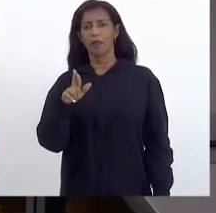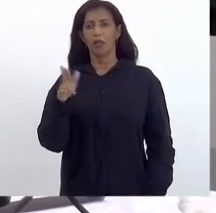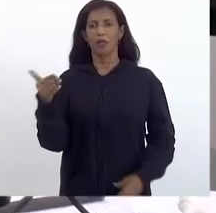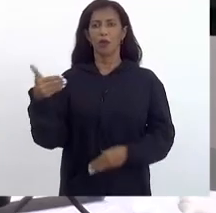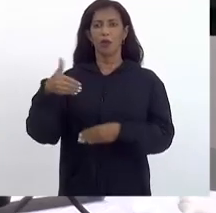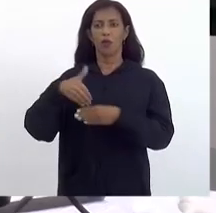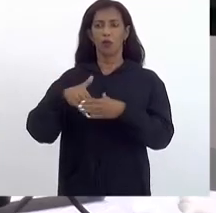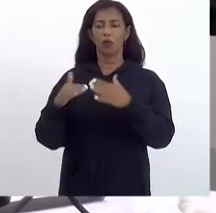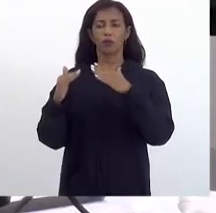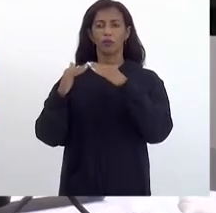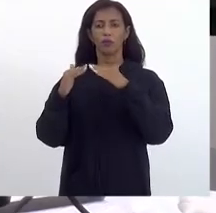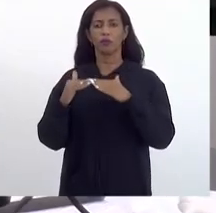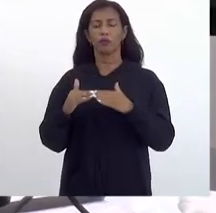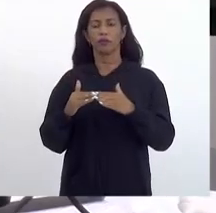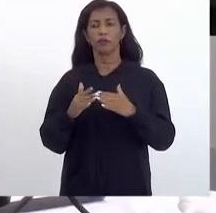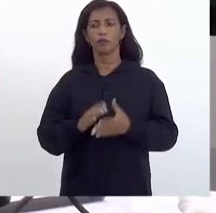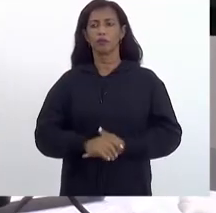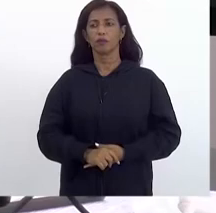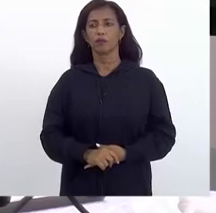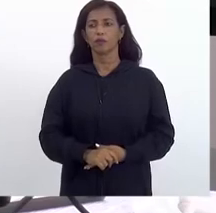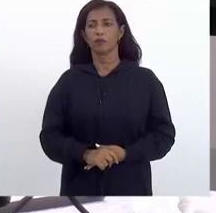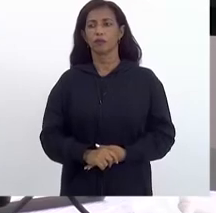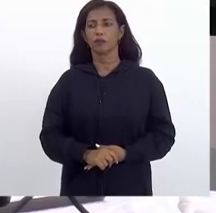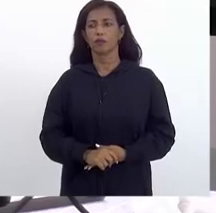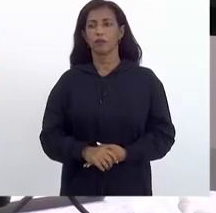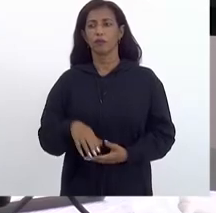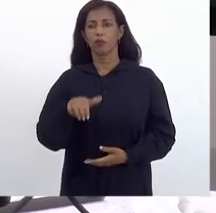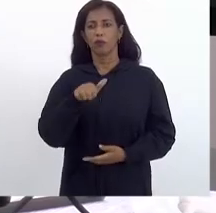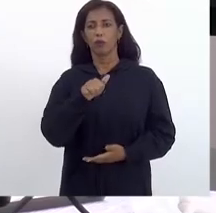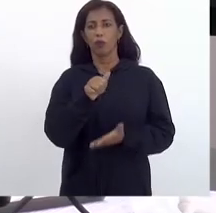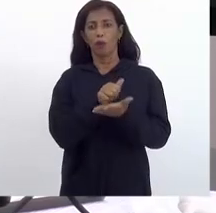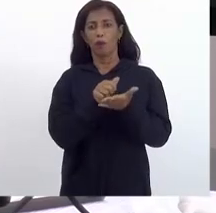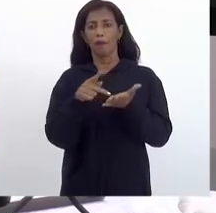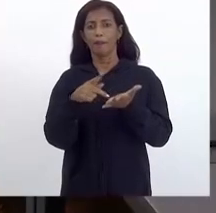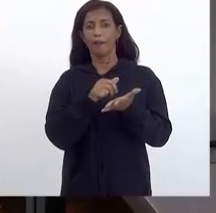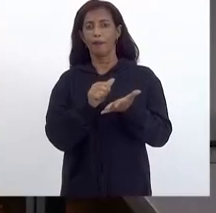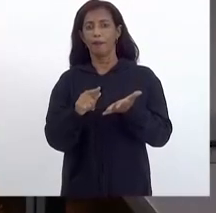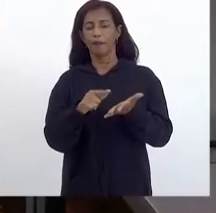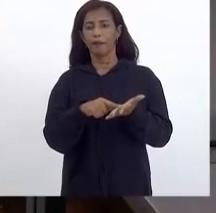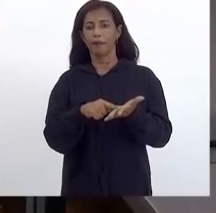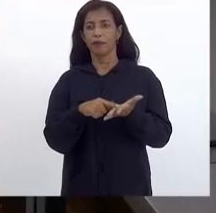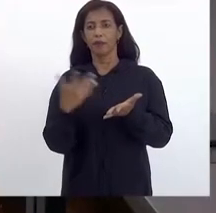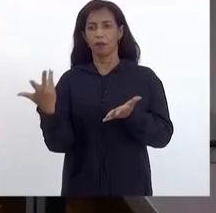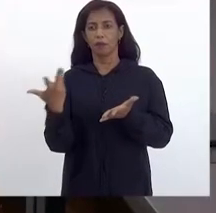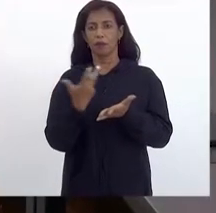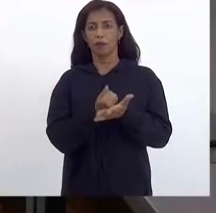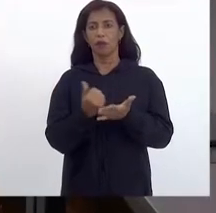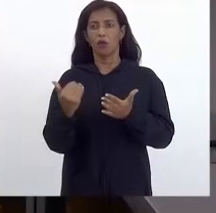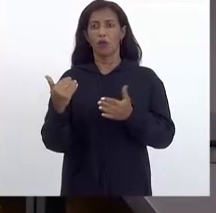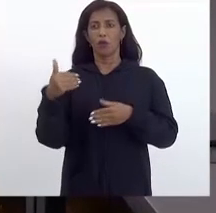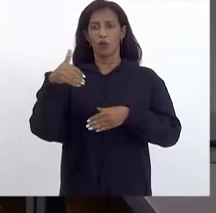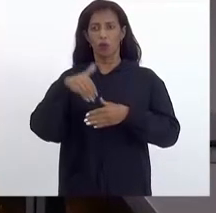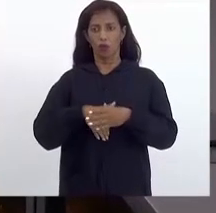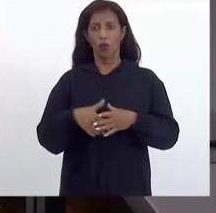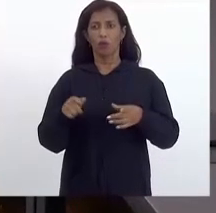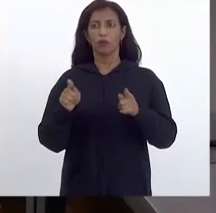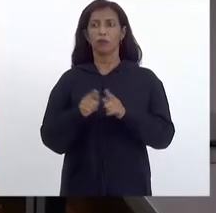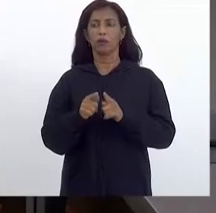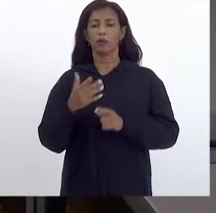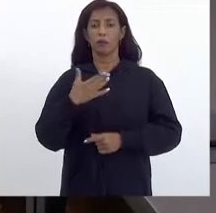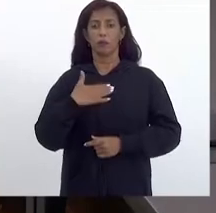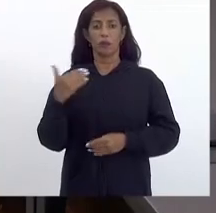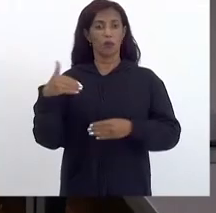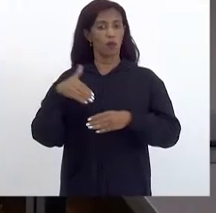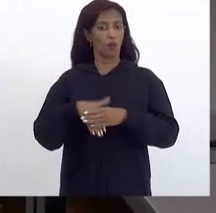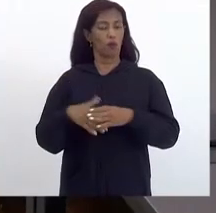voto favorável no aplicativo. Então, eu queria consignar o voto do deputado Marcos Miller. O meu